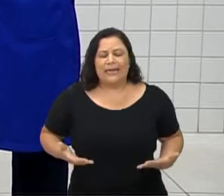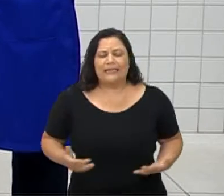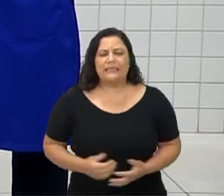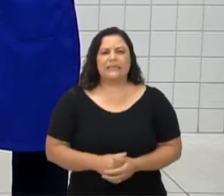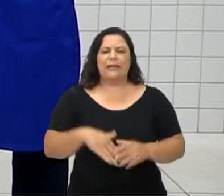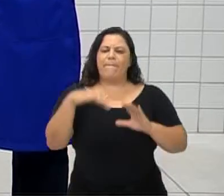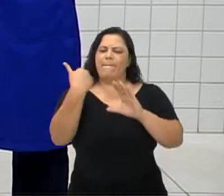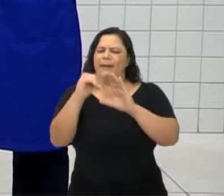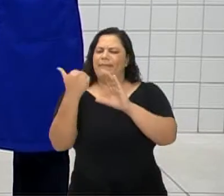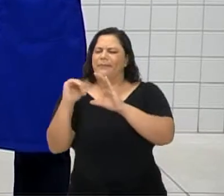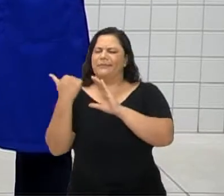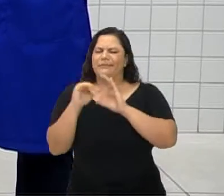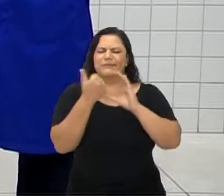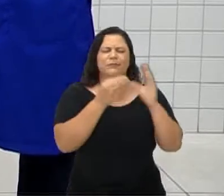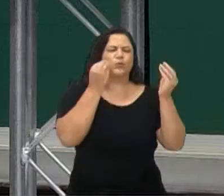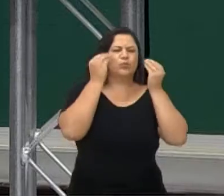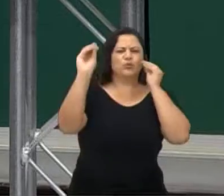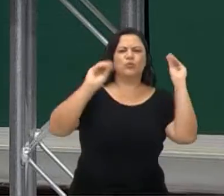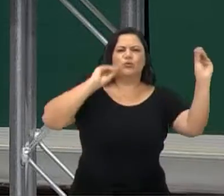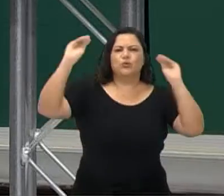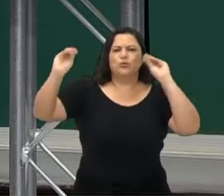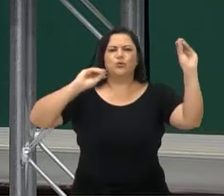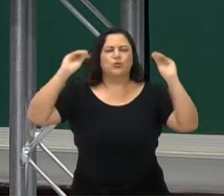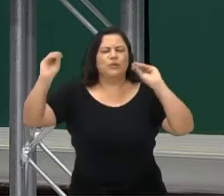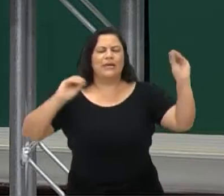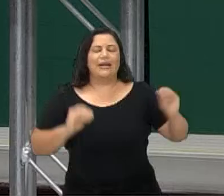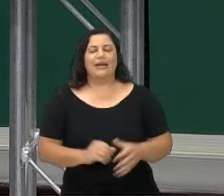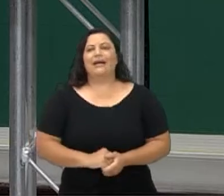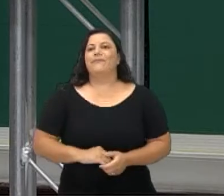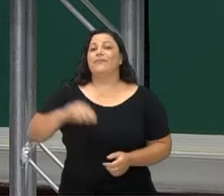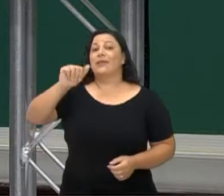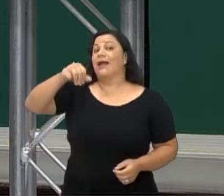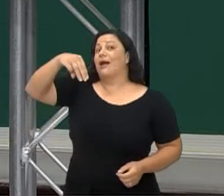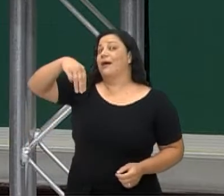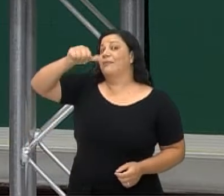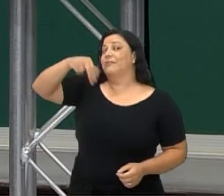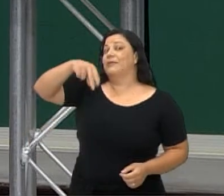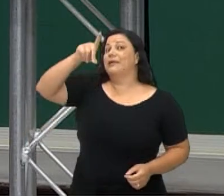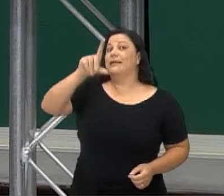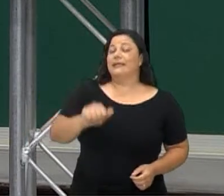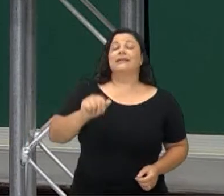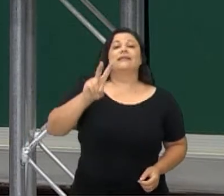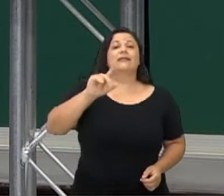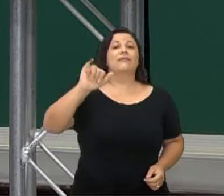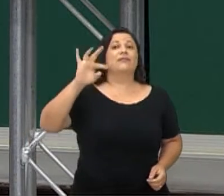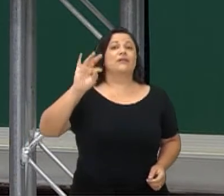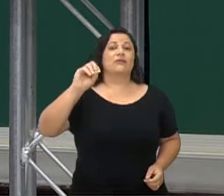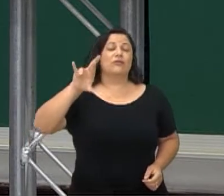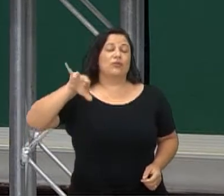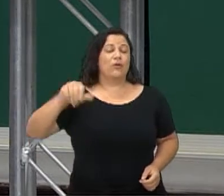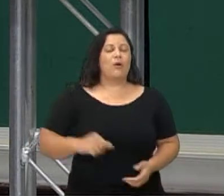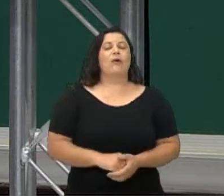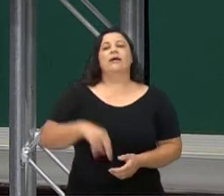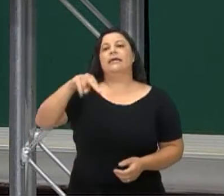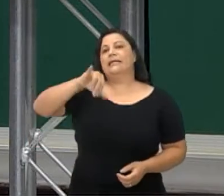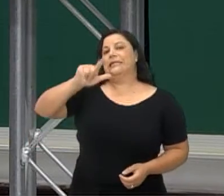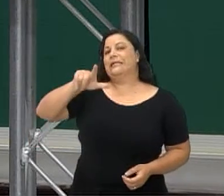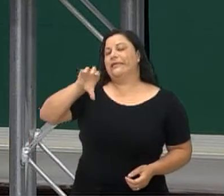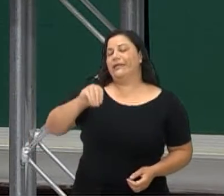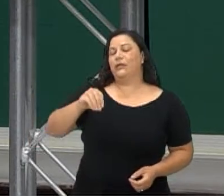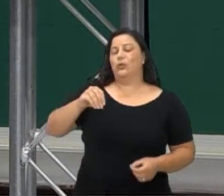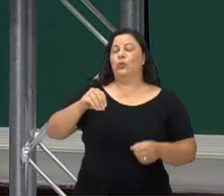comentários, vários beijos. Olá, meu nome é Amanda Vitória, estudo no Colégio Estadual Nilo Brandão, queria